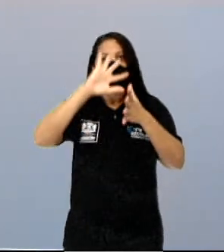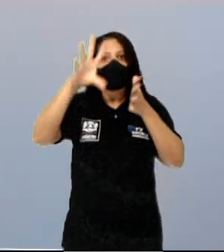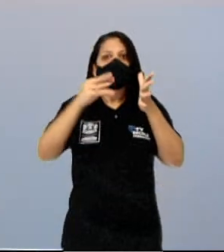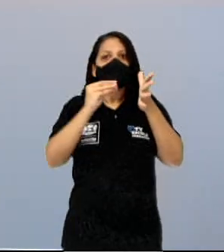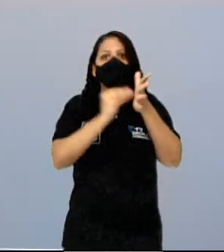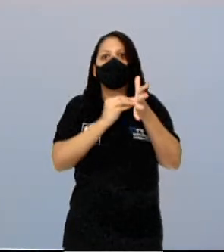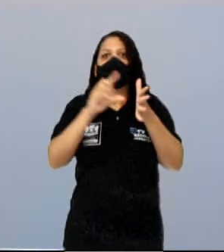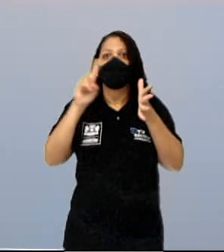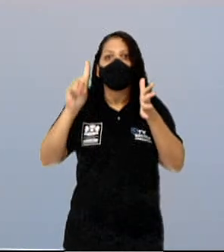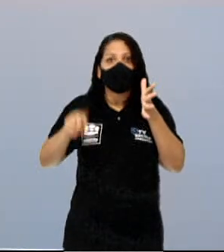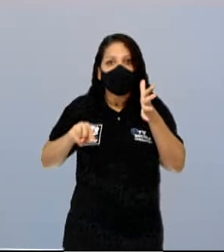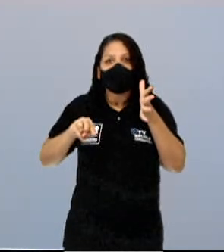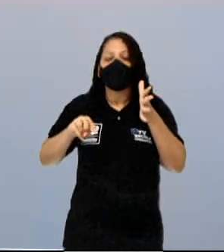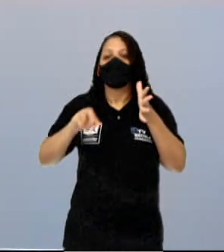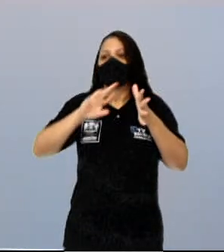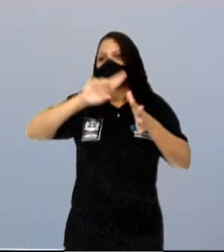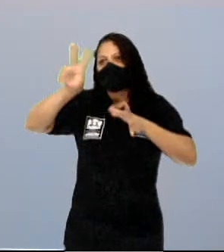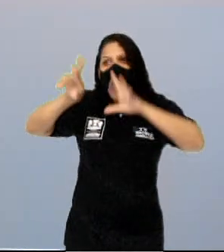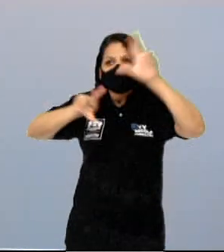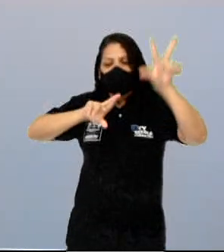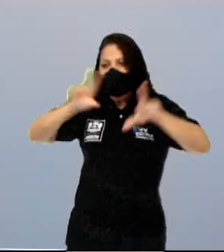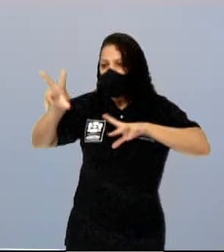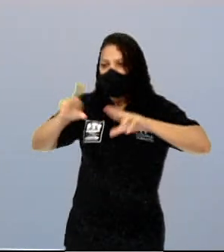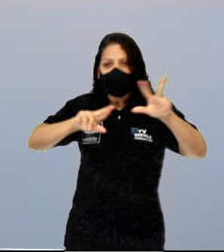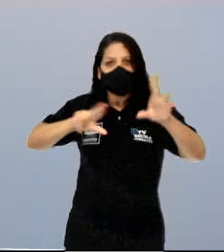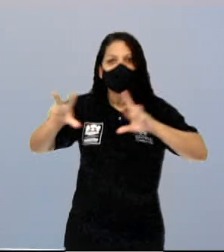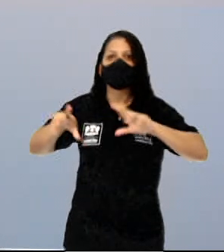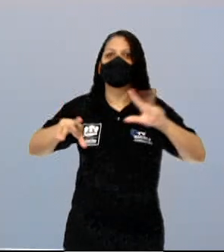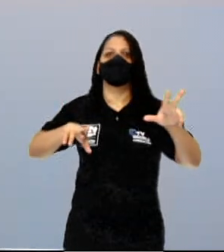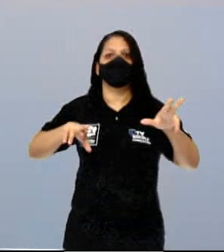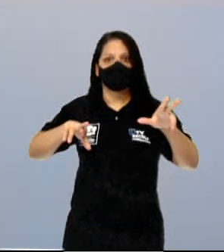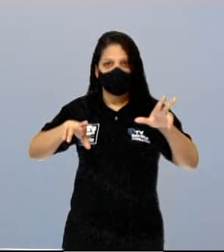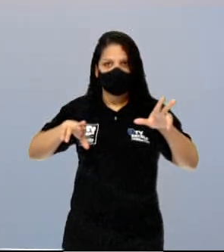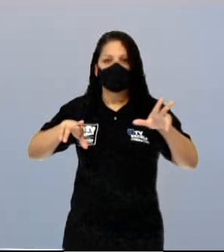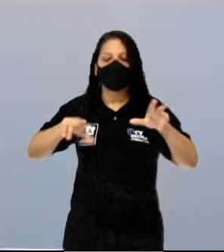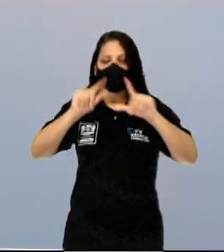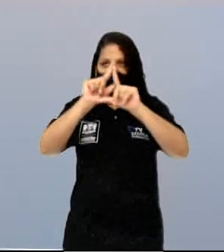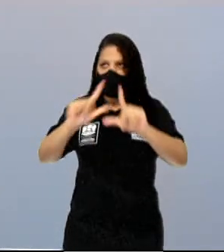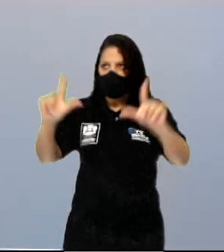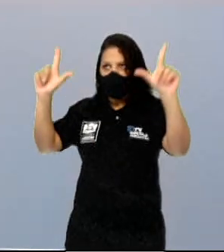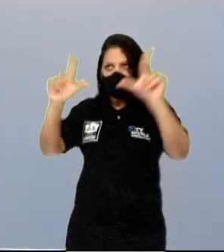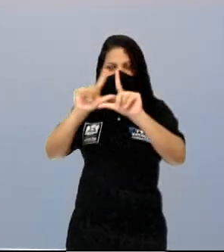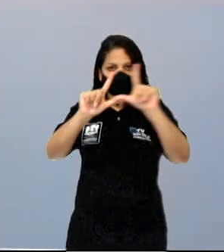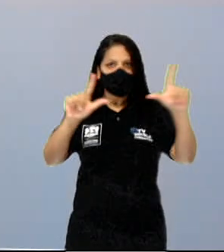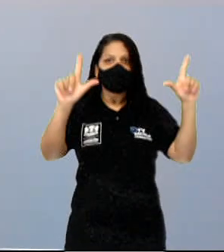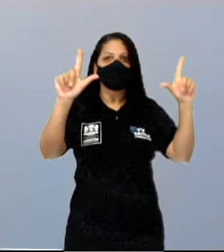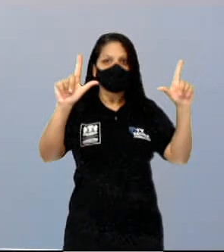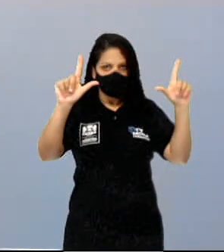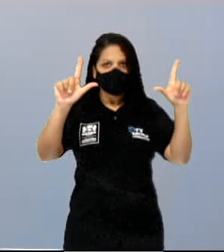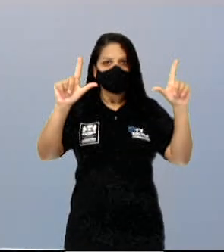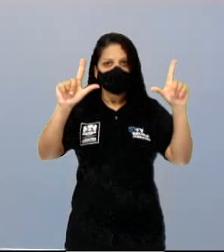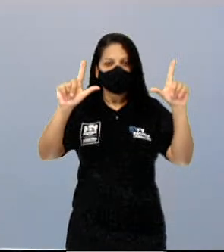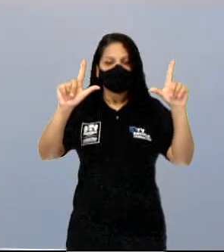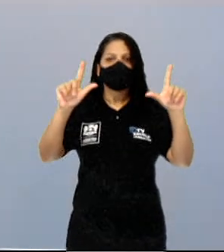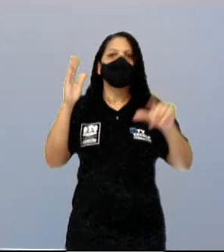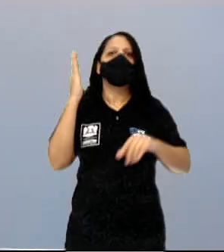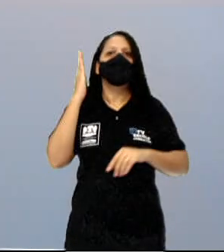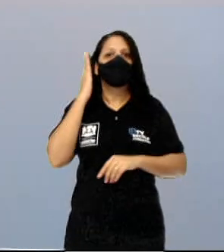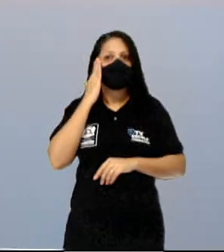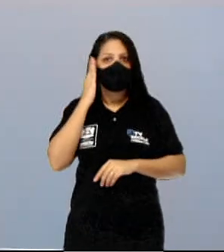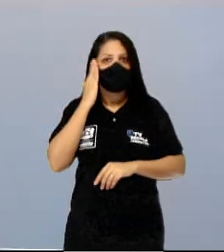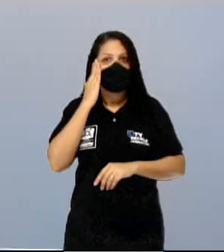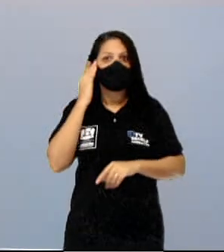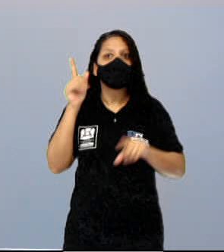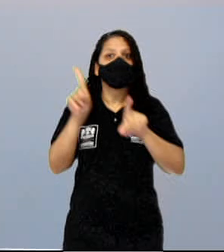de diferentes paisagens. São os diferentes subtipos da floresta. Você vai entender que na região amazônica as